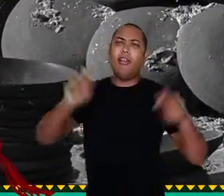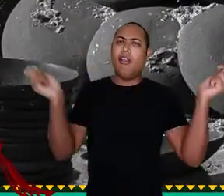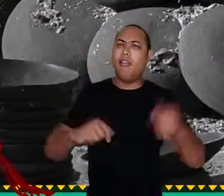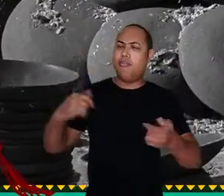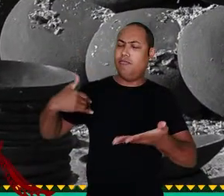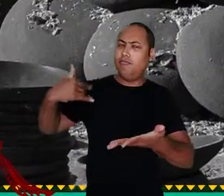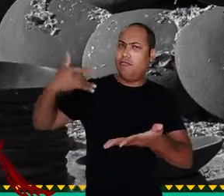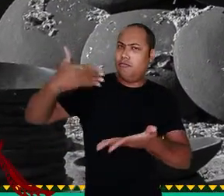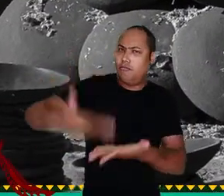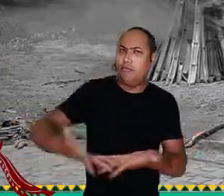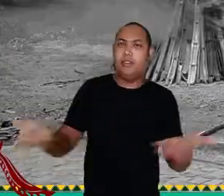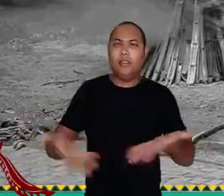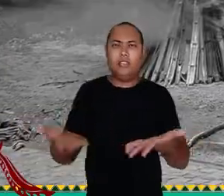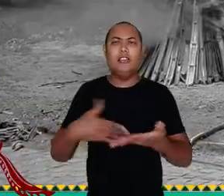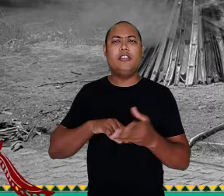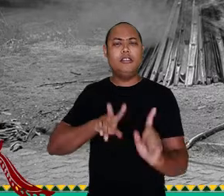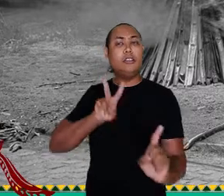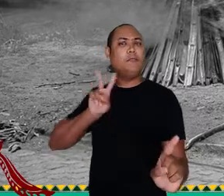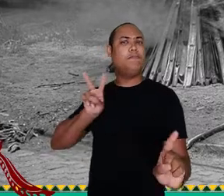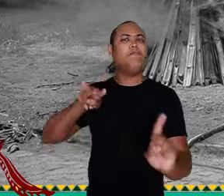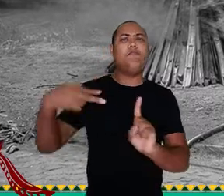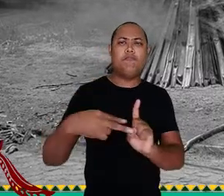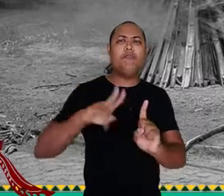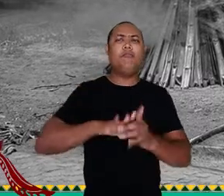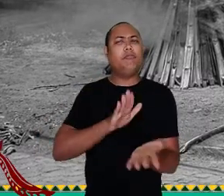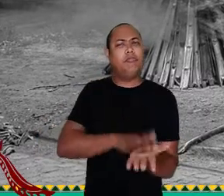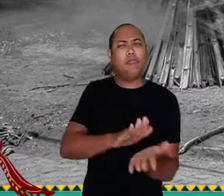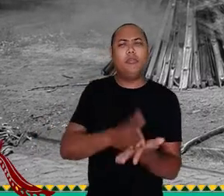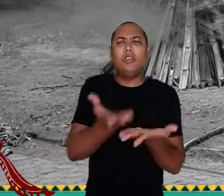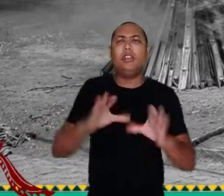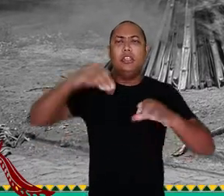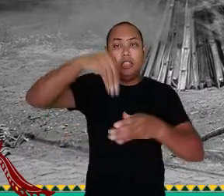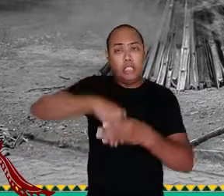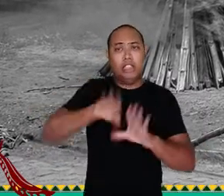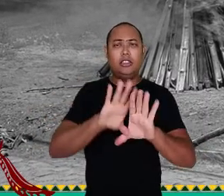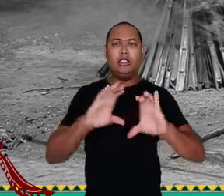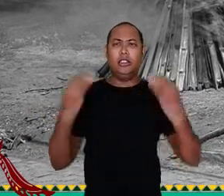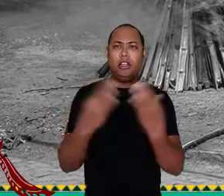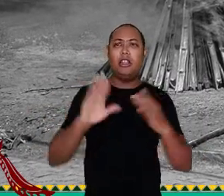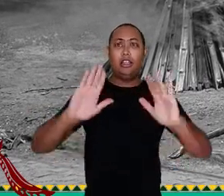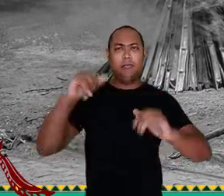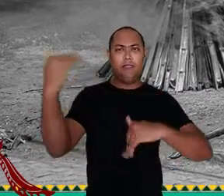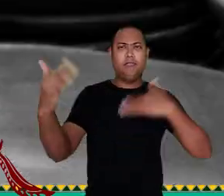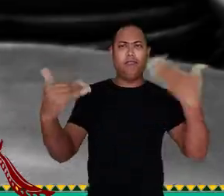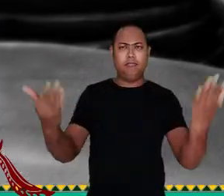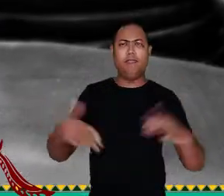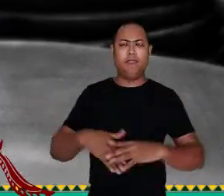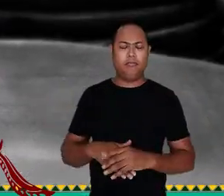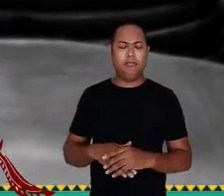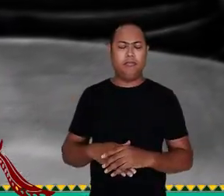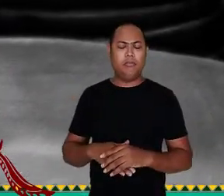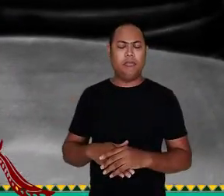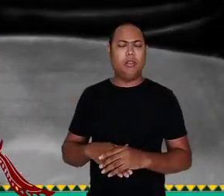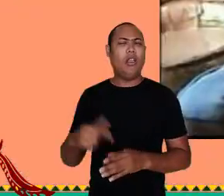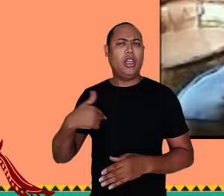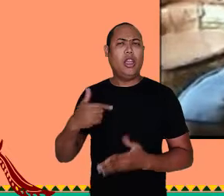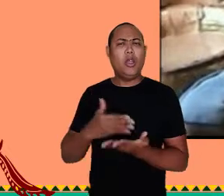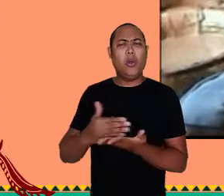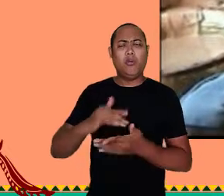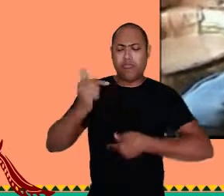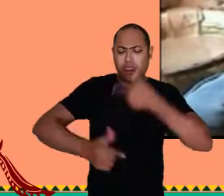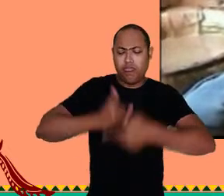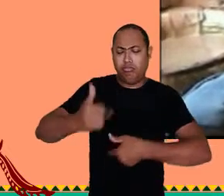importância Para os saberes e fazeres tradicionais E este reconhecimento Tem ressonância entre a comunidade Mas também fora dela